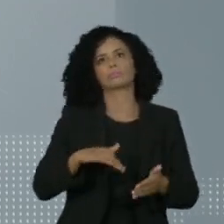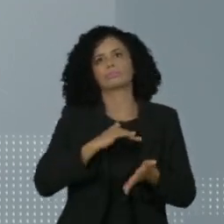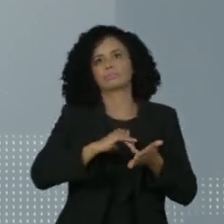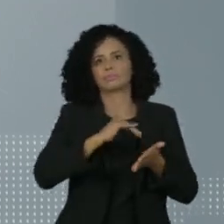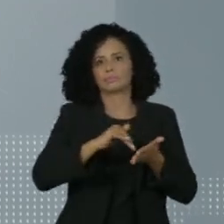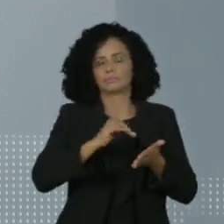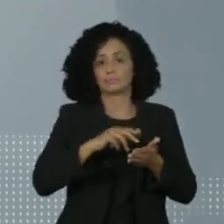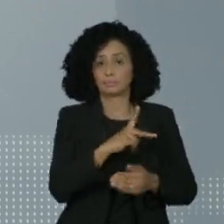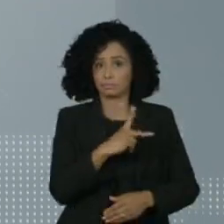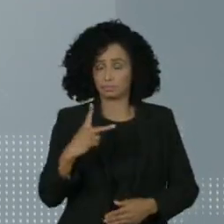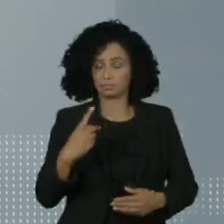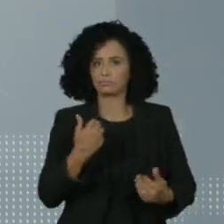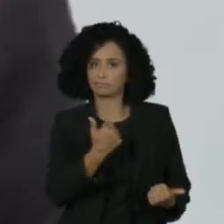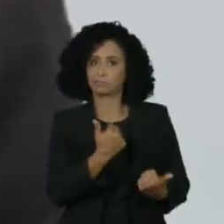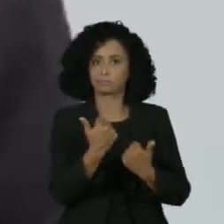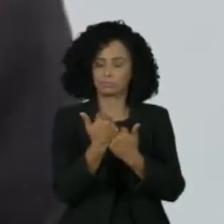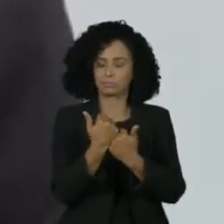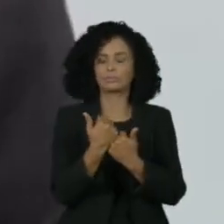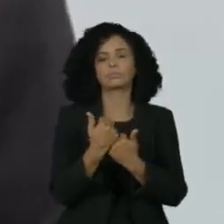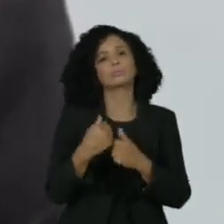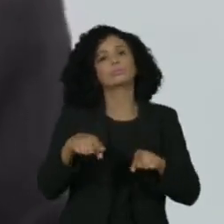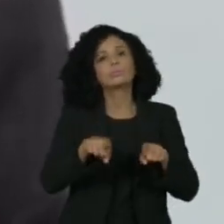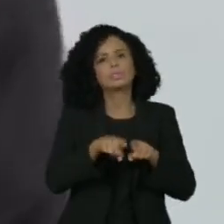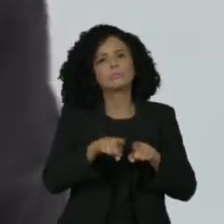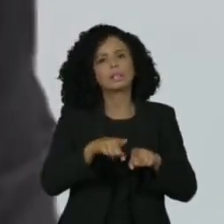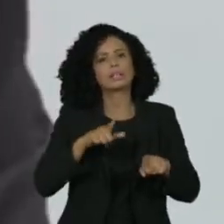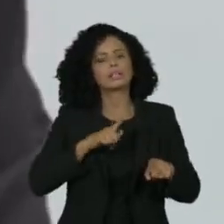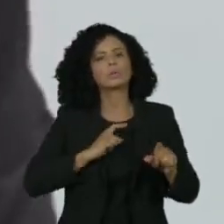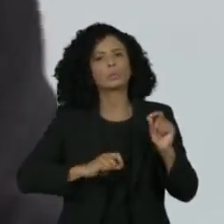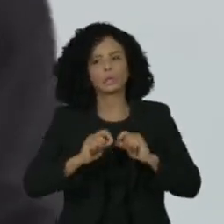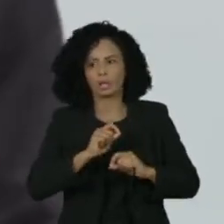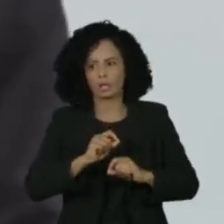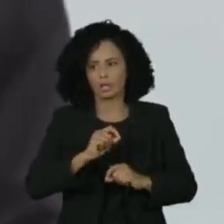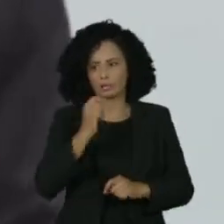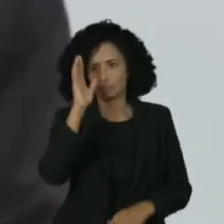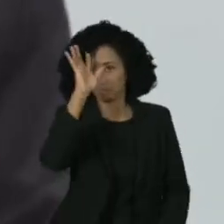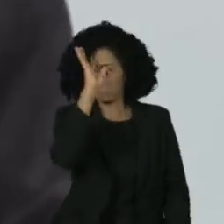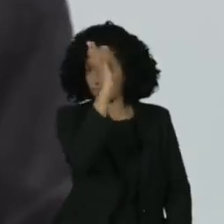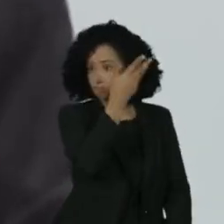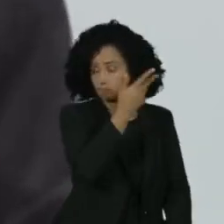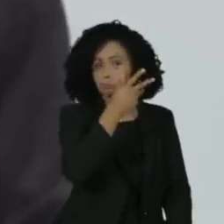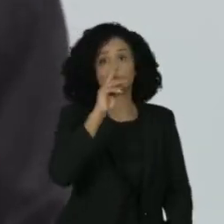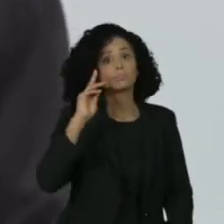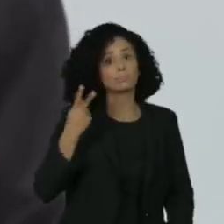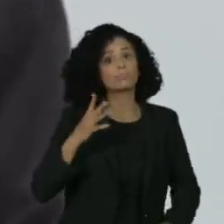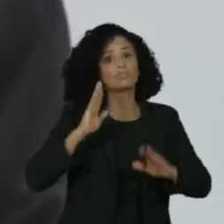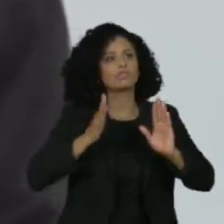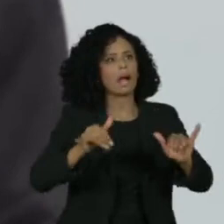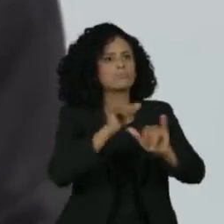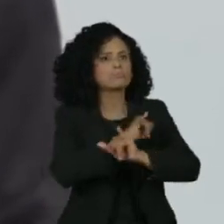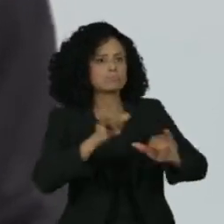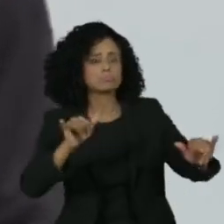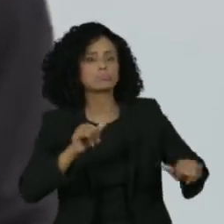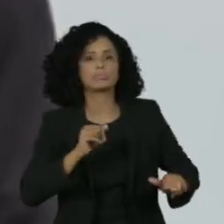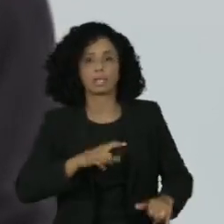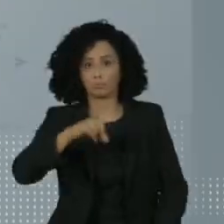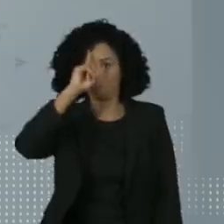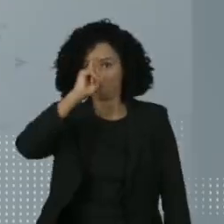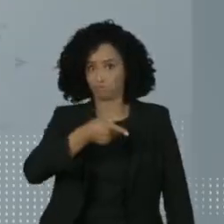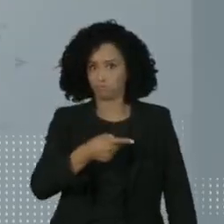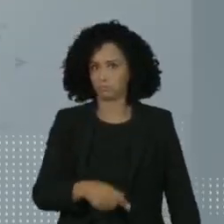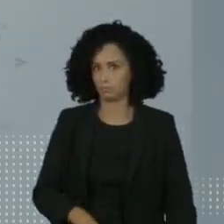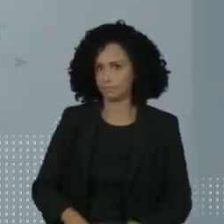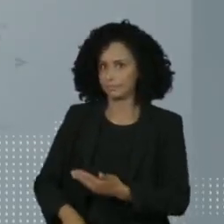Brasileira de Inteligência, a ABIN, atrelada ao Gabinete de Segurança Institucional, comandado pelo general Augusto Heleno.